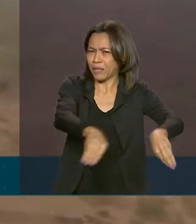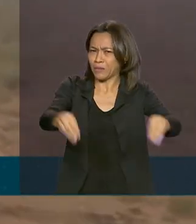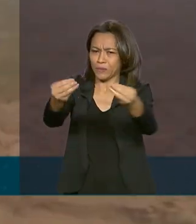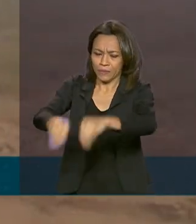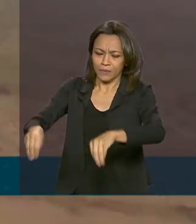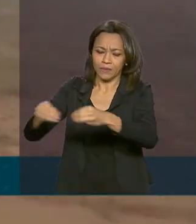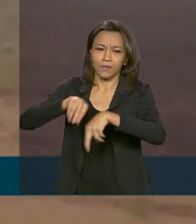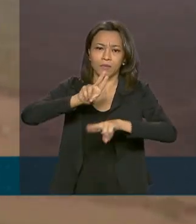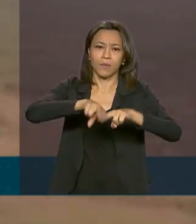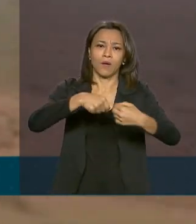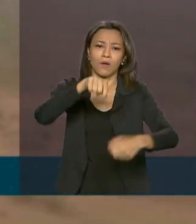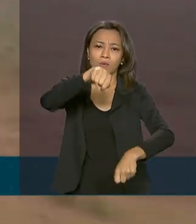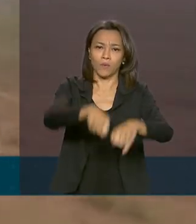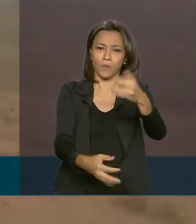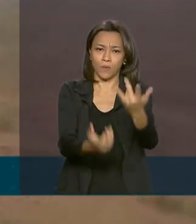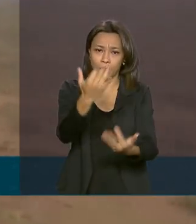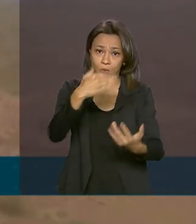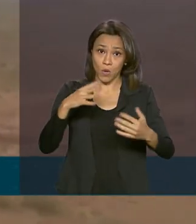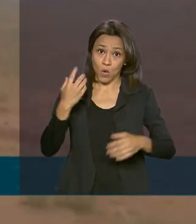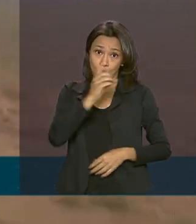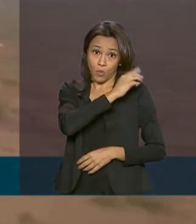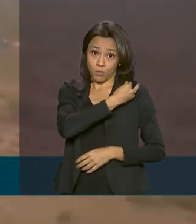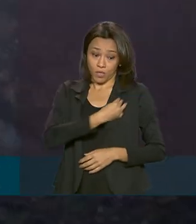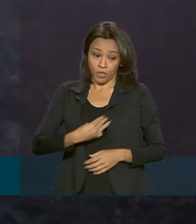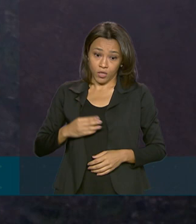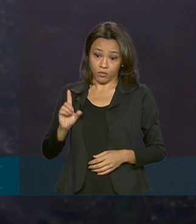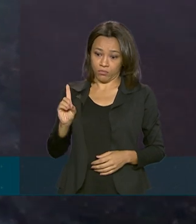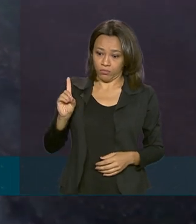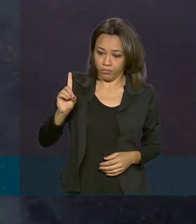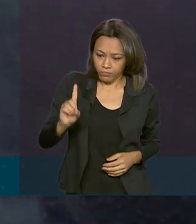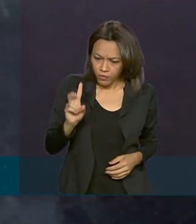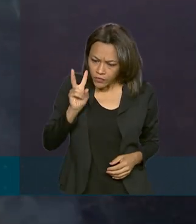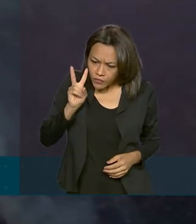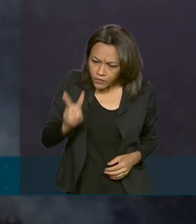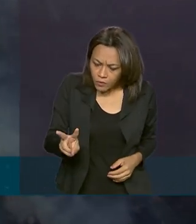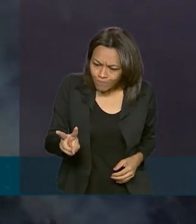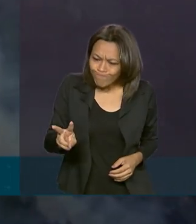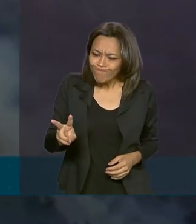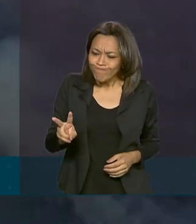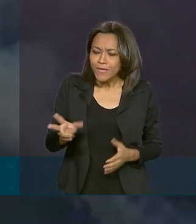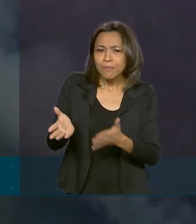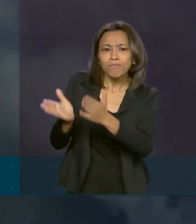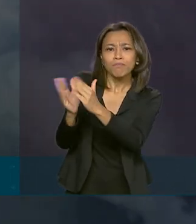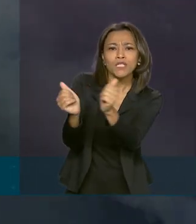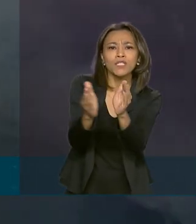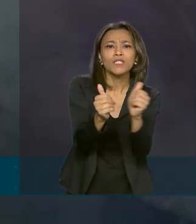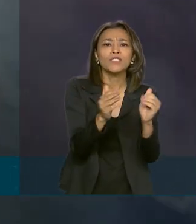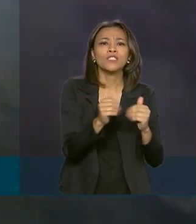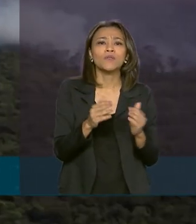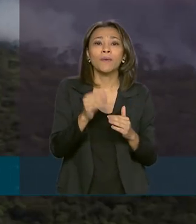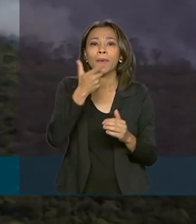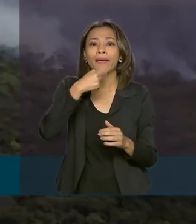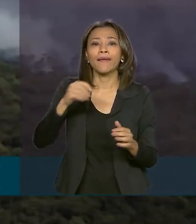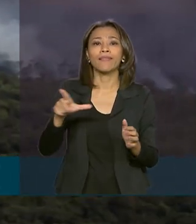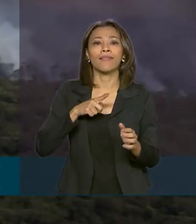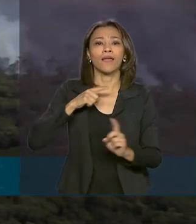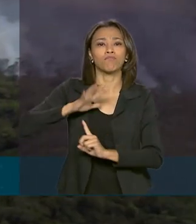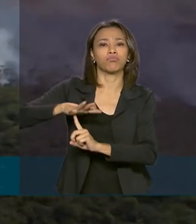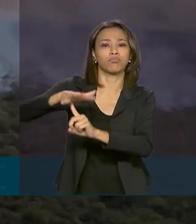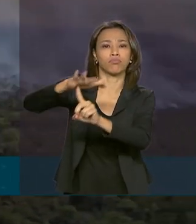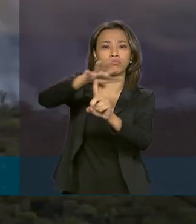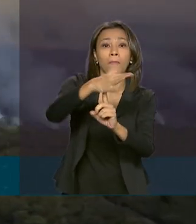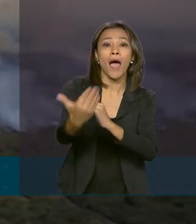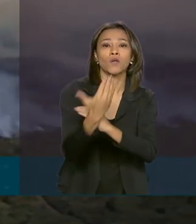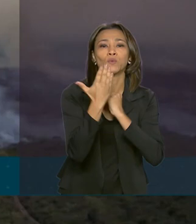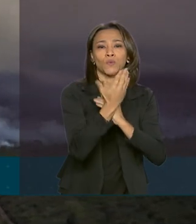de perto, o ministro Ricardo Salles pediu a ajuda de proprietários de aeronaves agrícolas no combate aos focos de